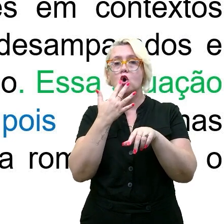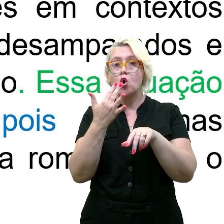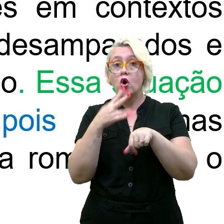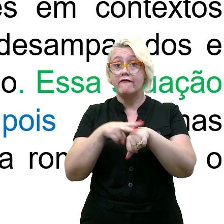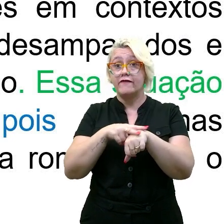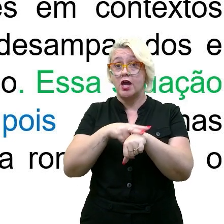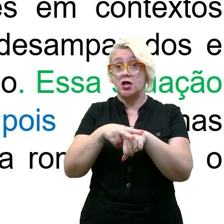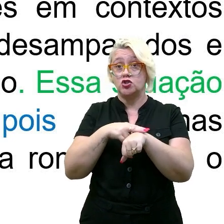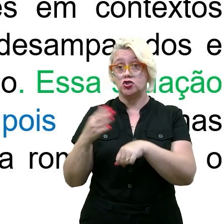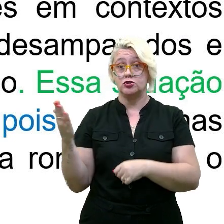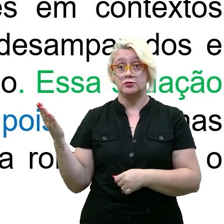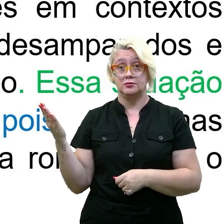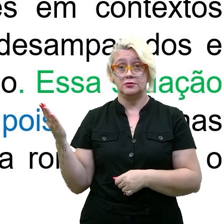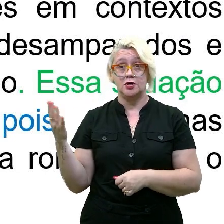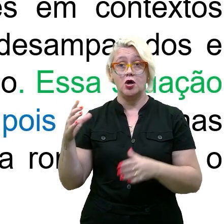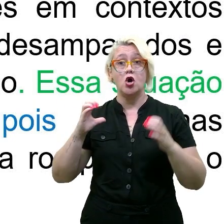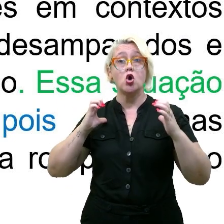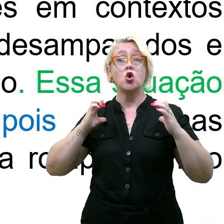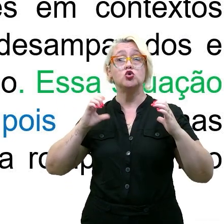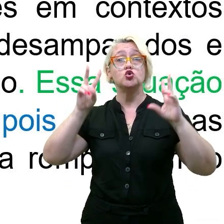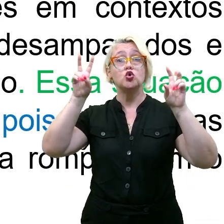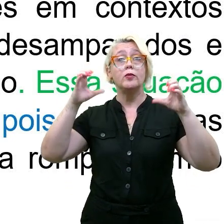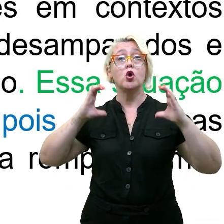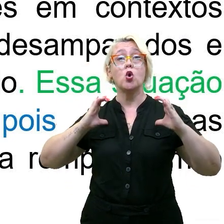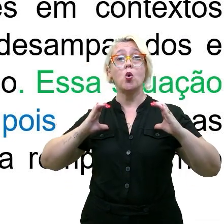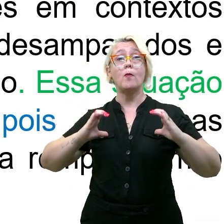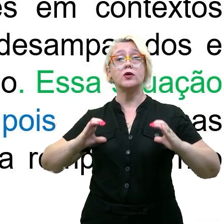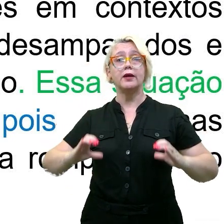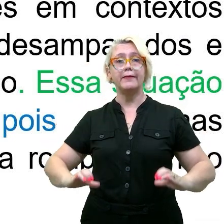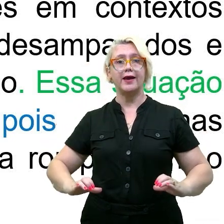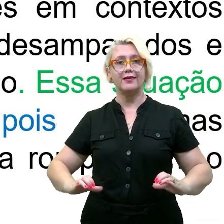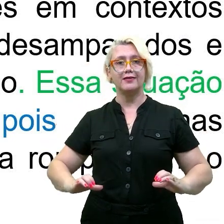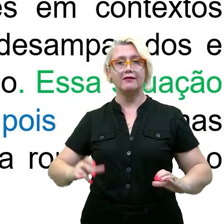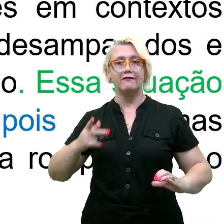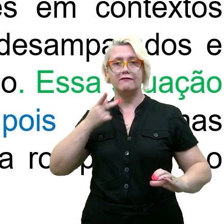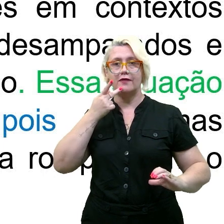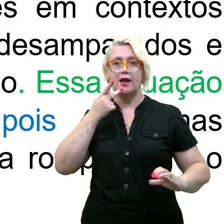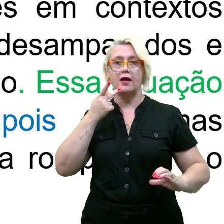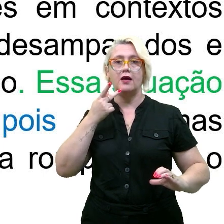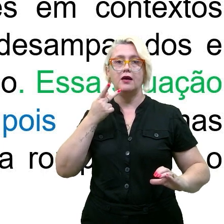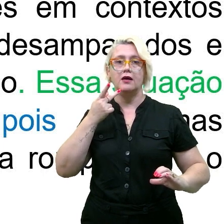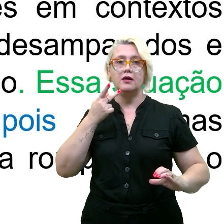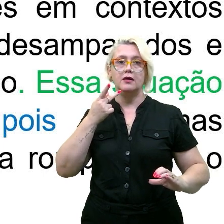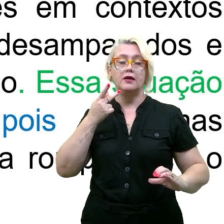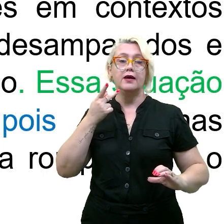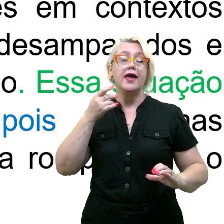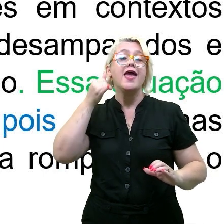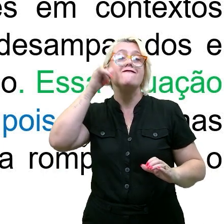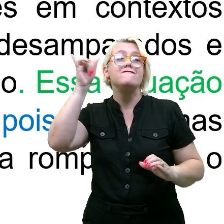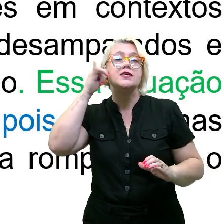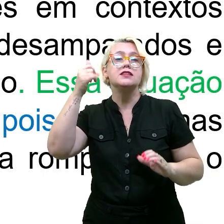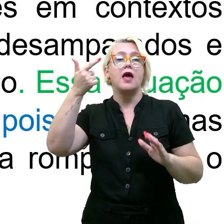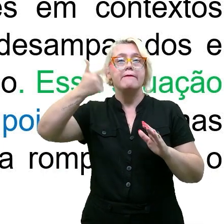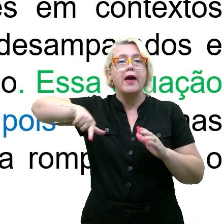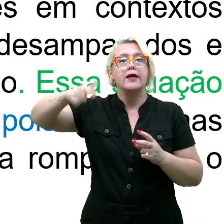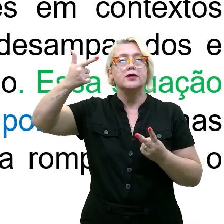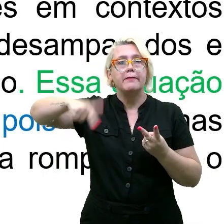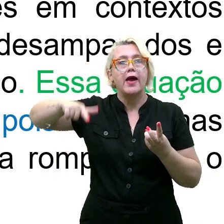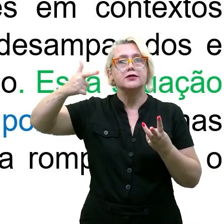Essa expressão, tais comportamentos, que é para você não repetir demais o que não é necessário repetir.